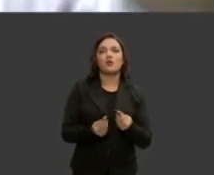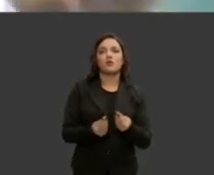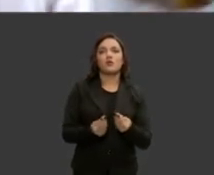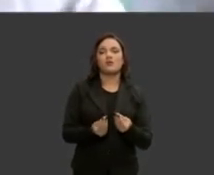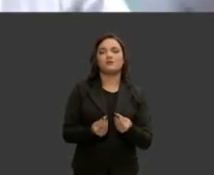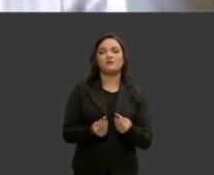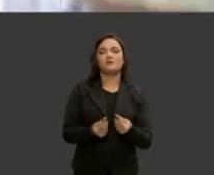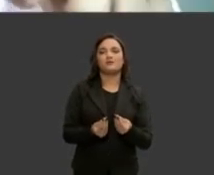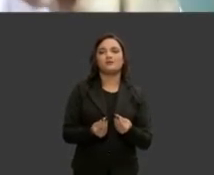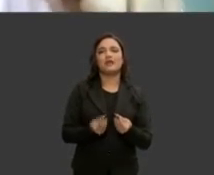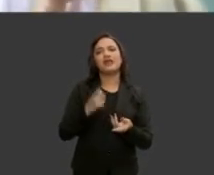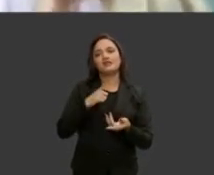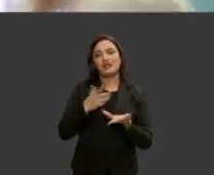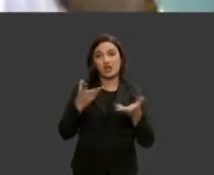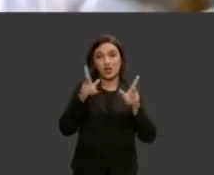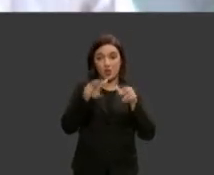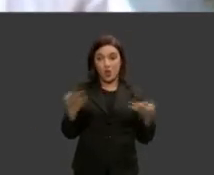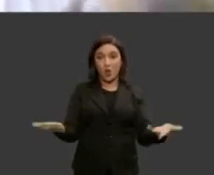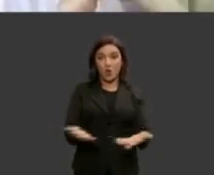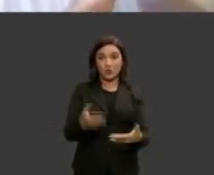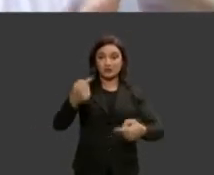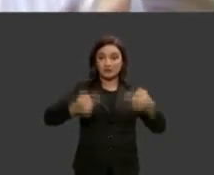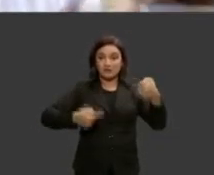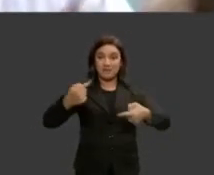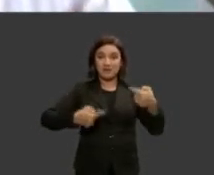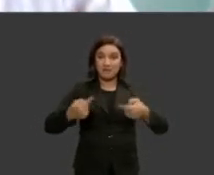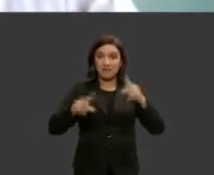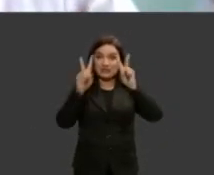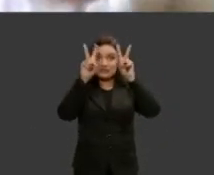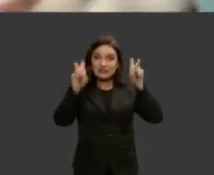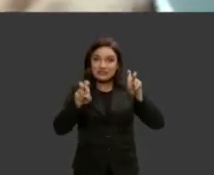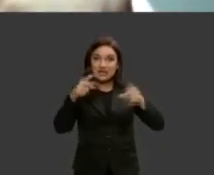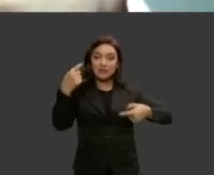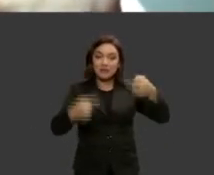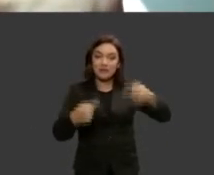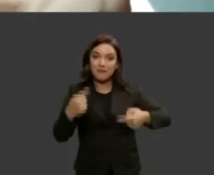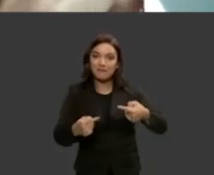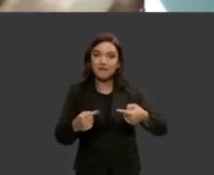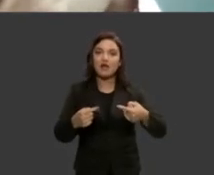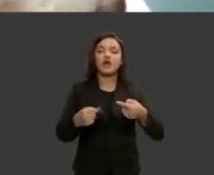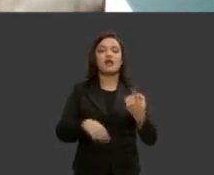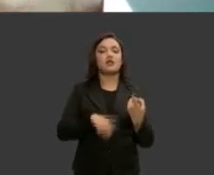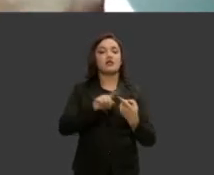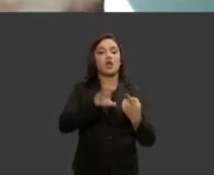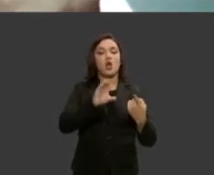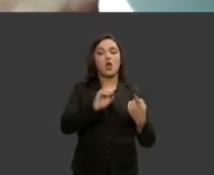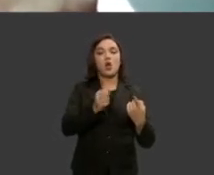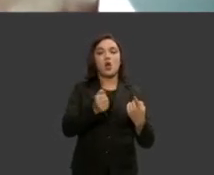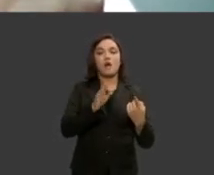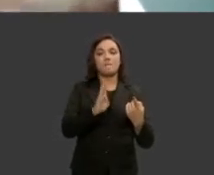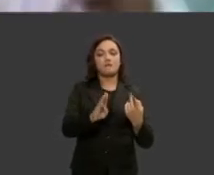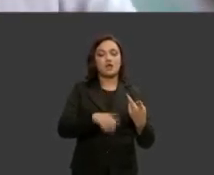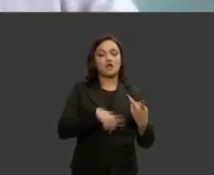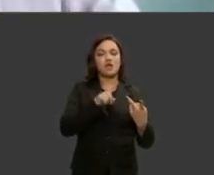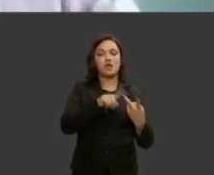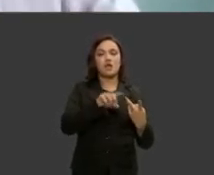painéis como esse aqui e a junção de força DTN OAB o ST o